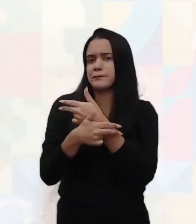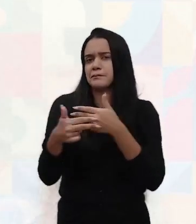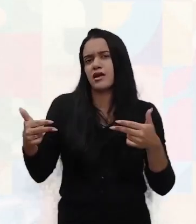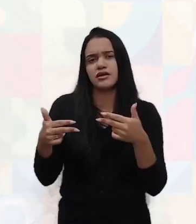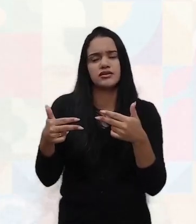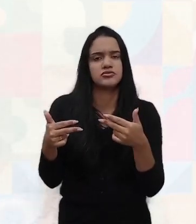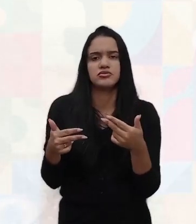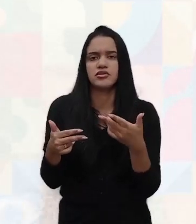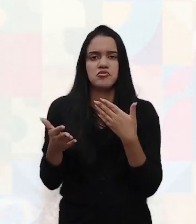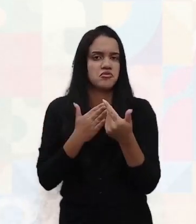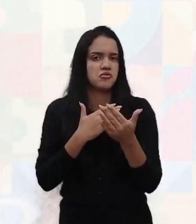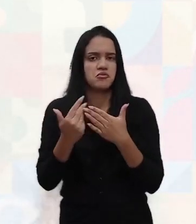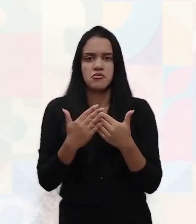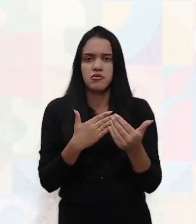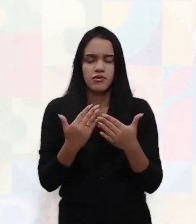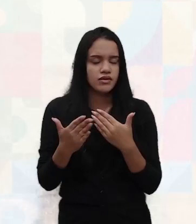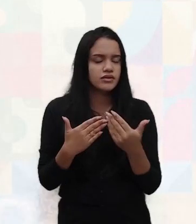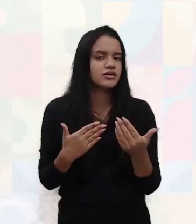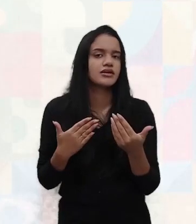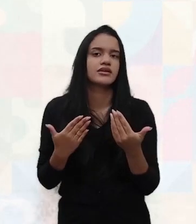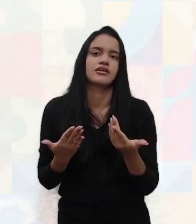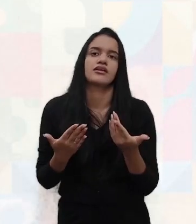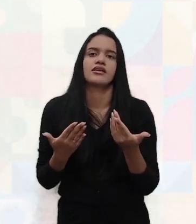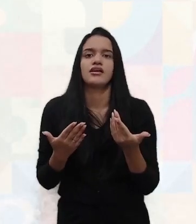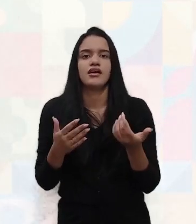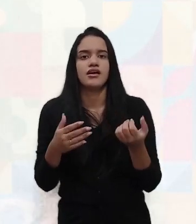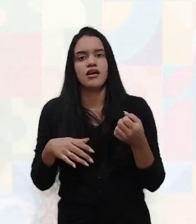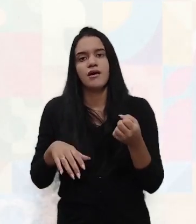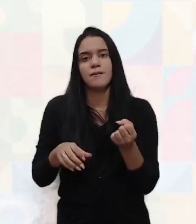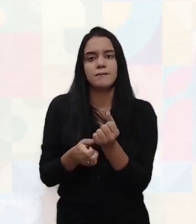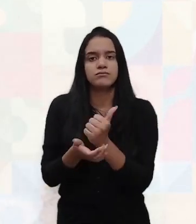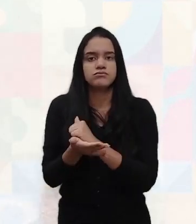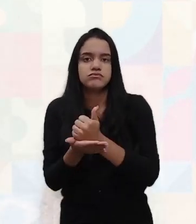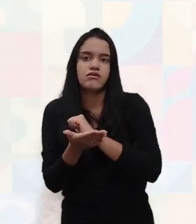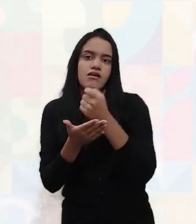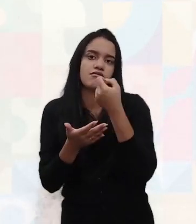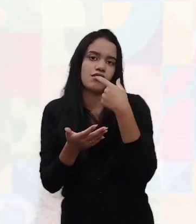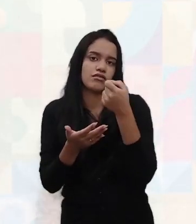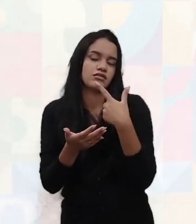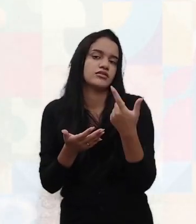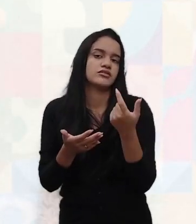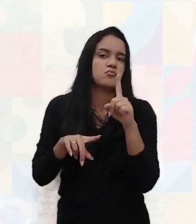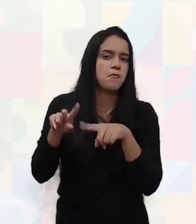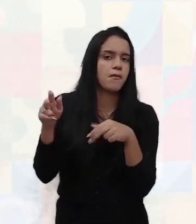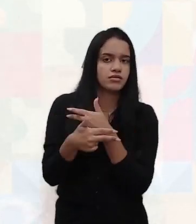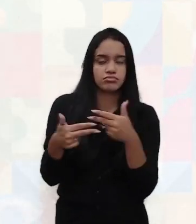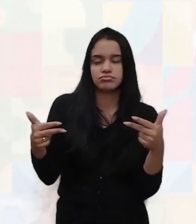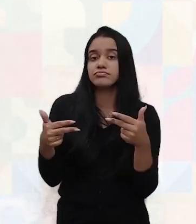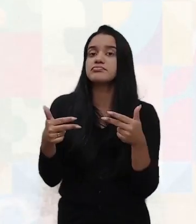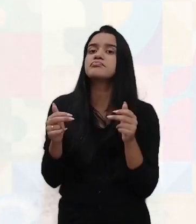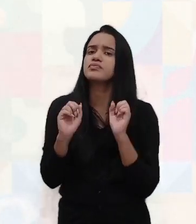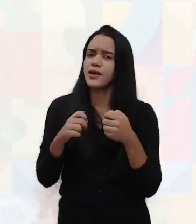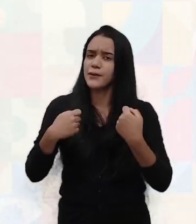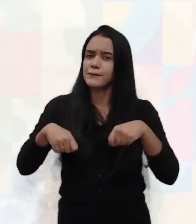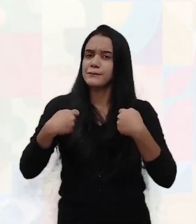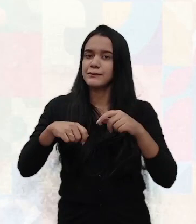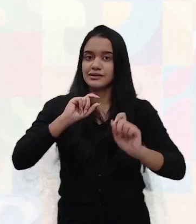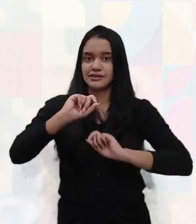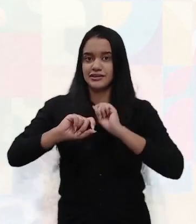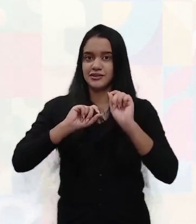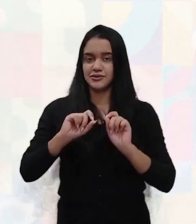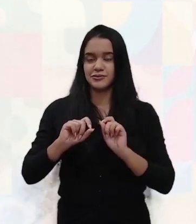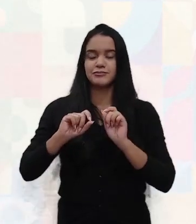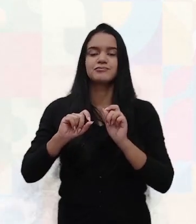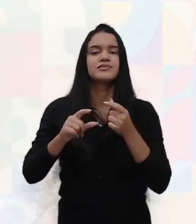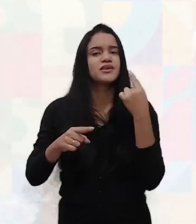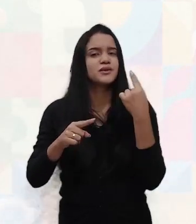de qualquer ordem, seja farmacêutica, de produtos de material acabado, seja lá o que for, ele precisa se especializar nisso.